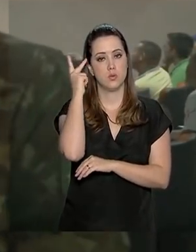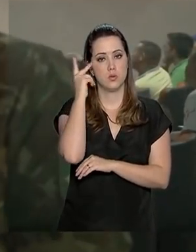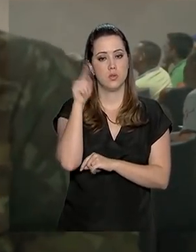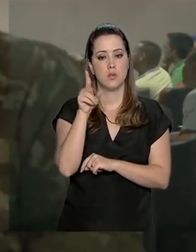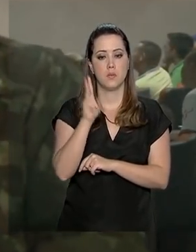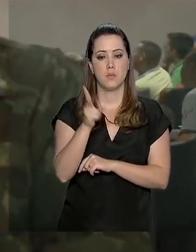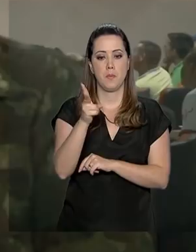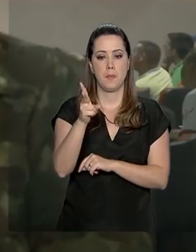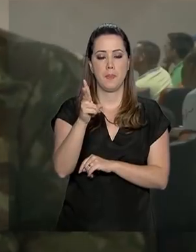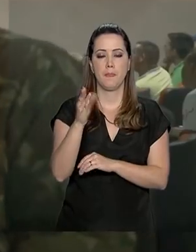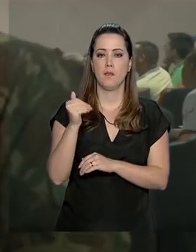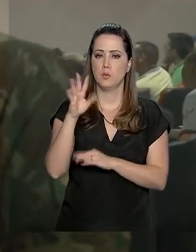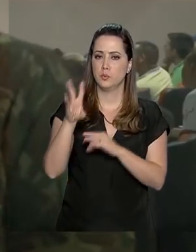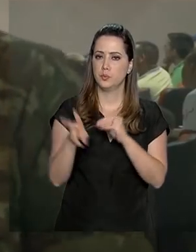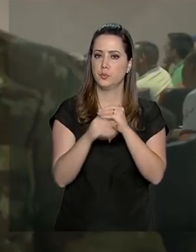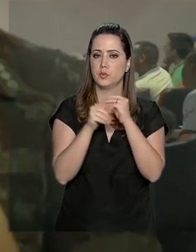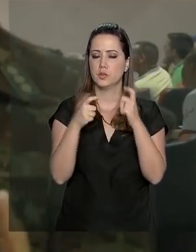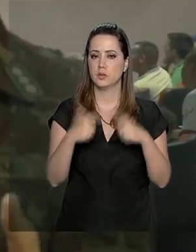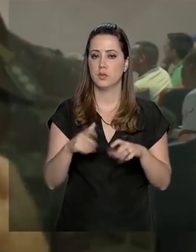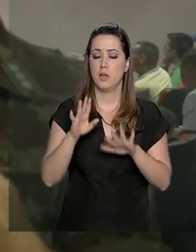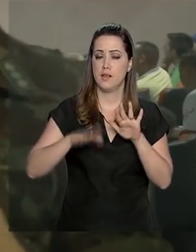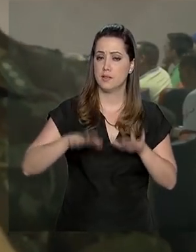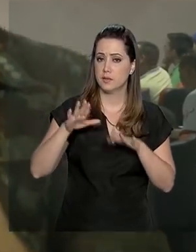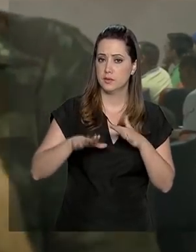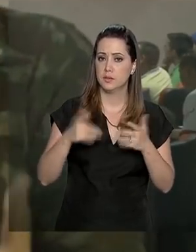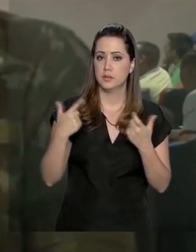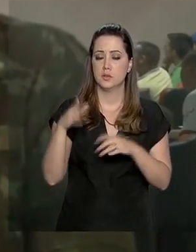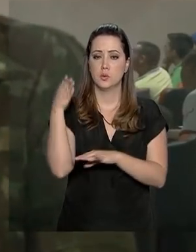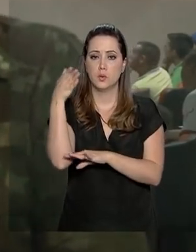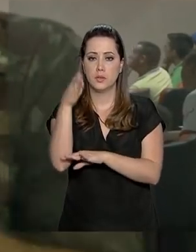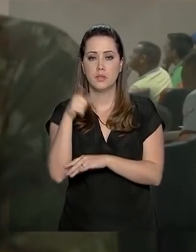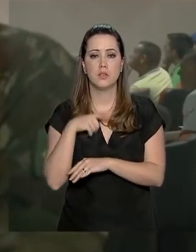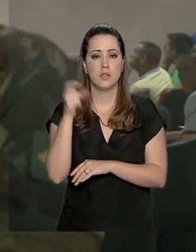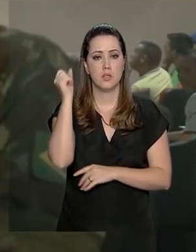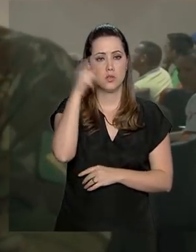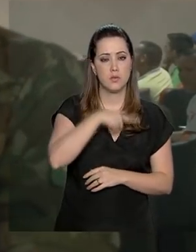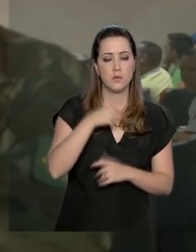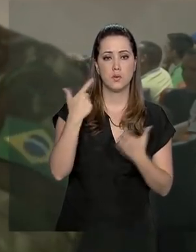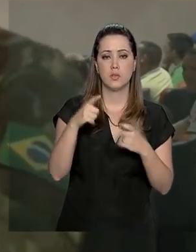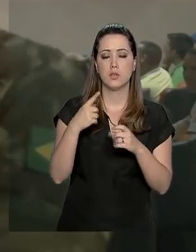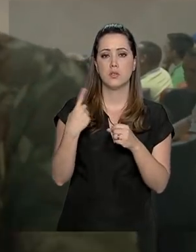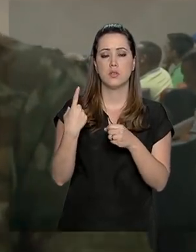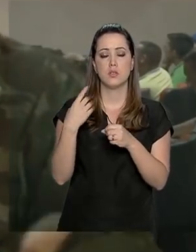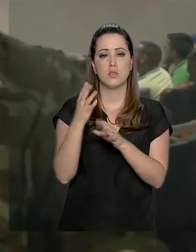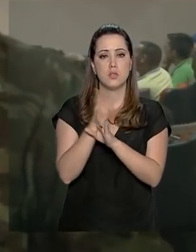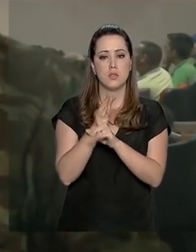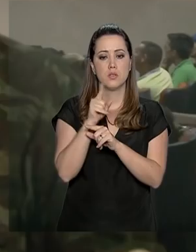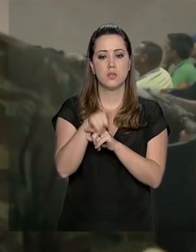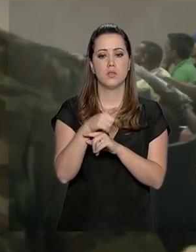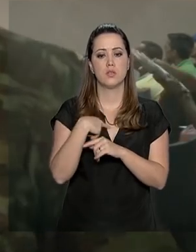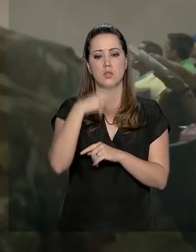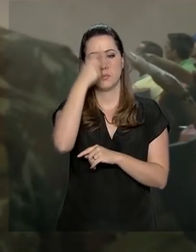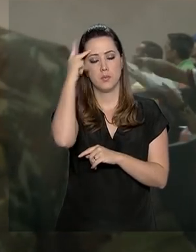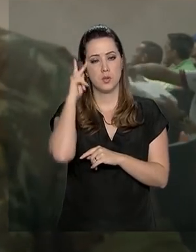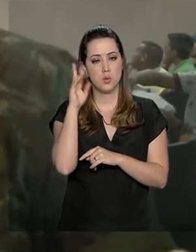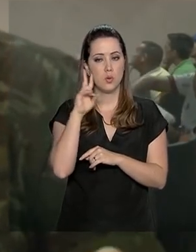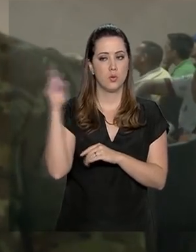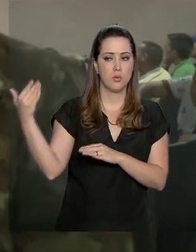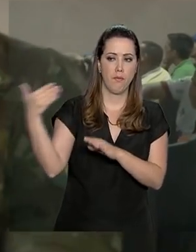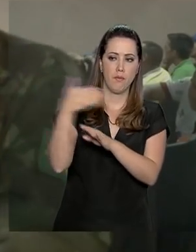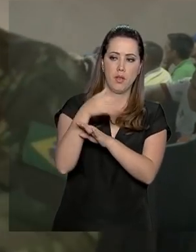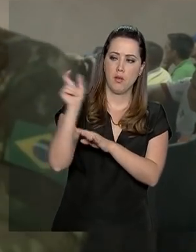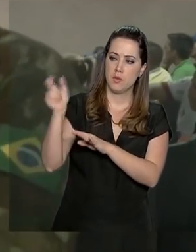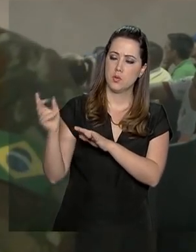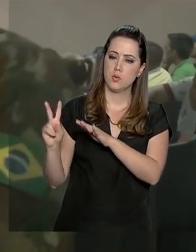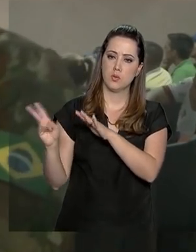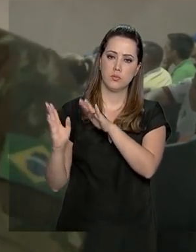complementar o mercado de trabalho local. Muitas vezes, o hotel tem essa dificuldade naquela cidade de ter aquelas pessoas com perfil. Então, vem um imigrante,